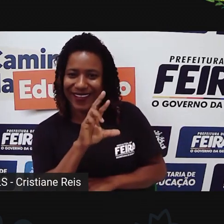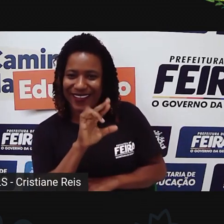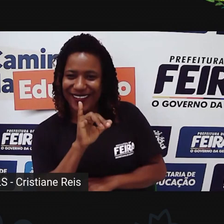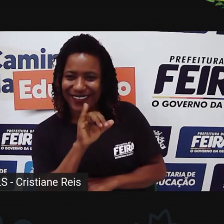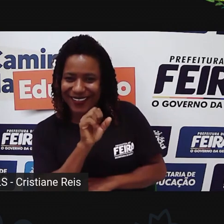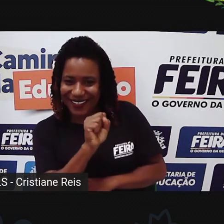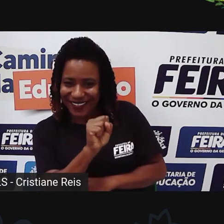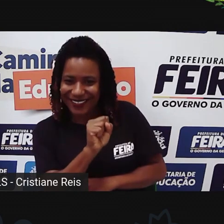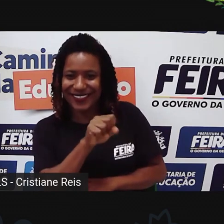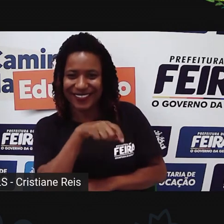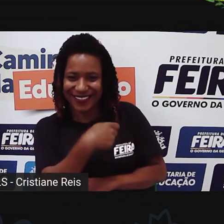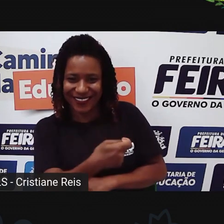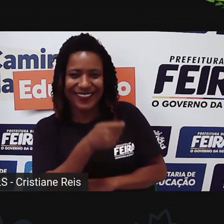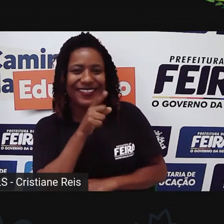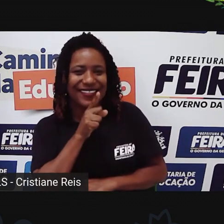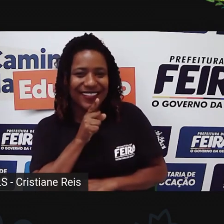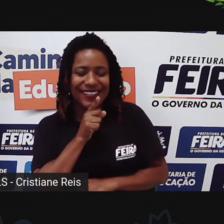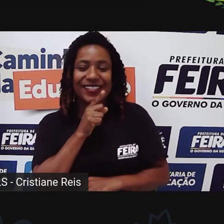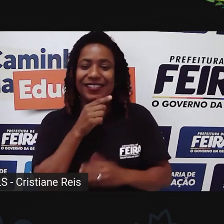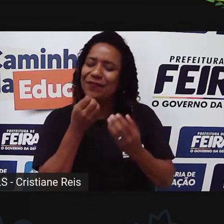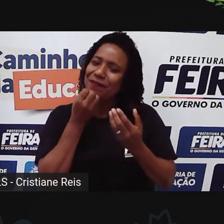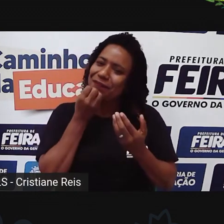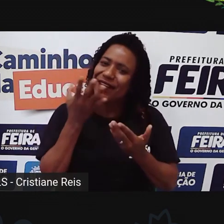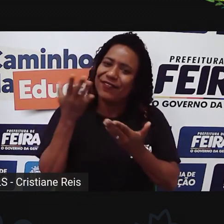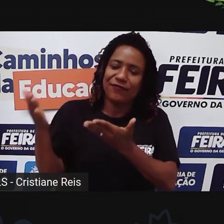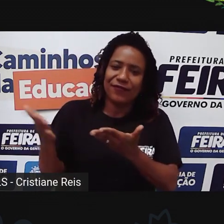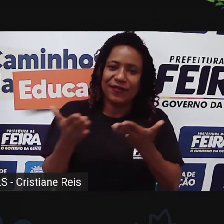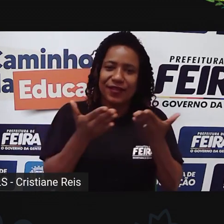de Cris. Então, sejam bem-vindos, gente,